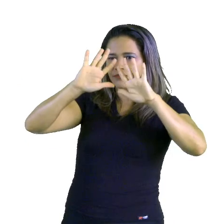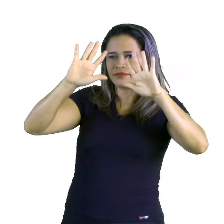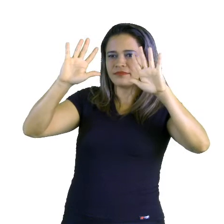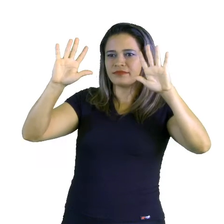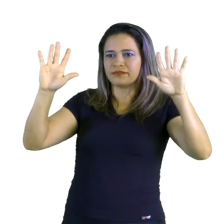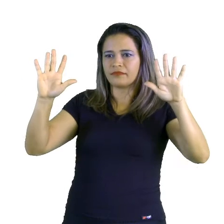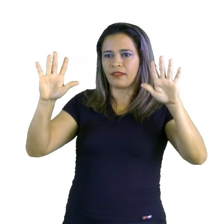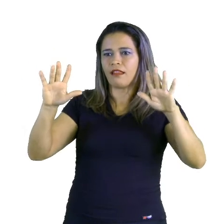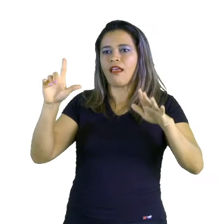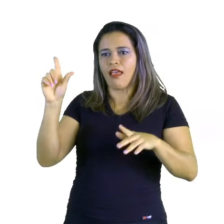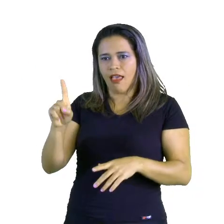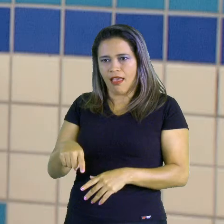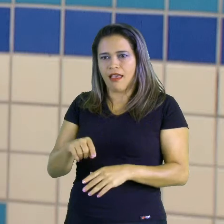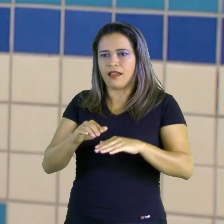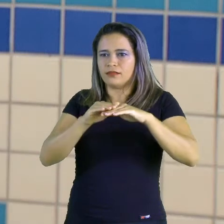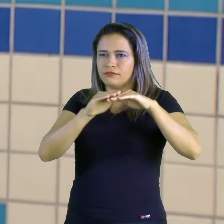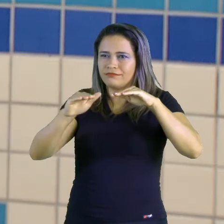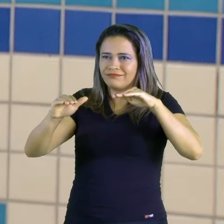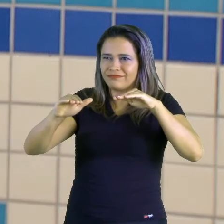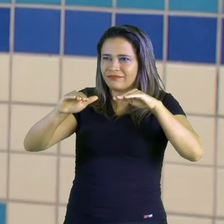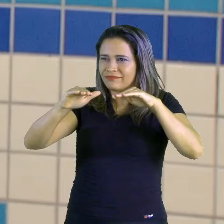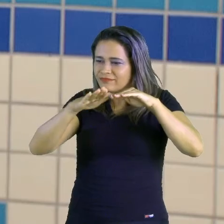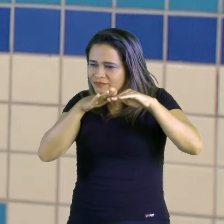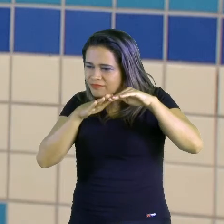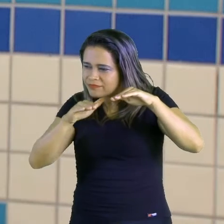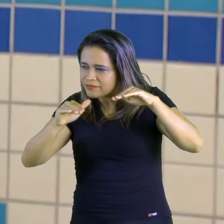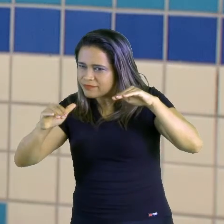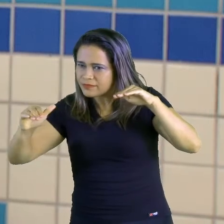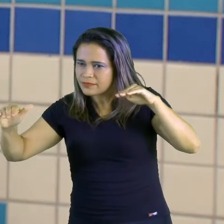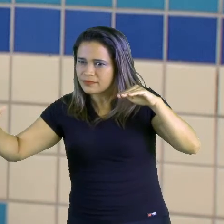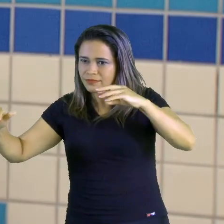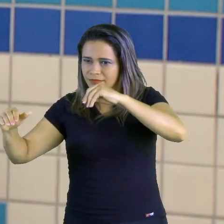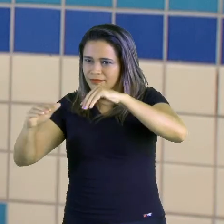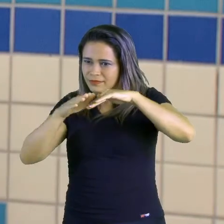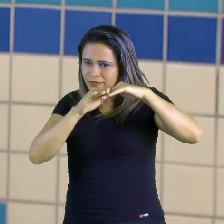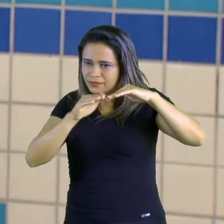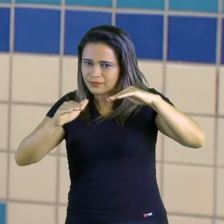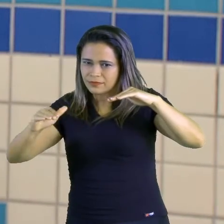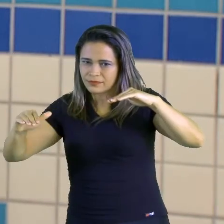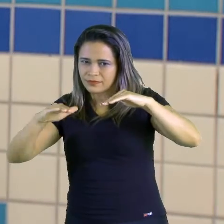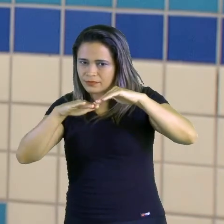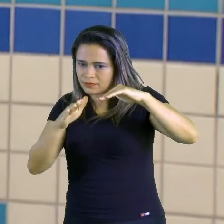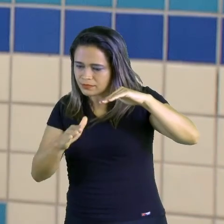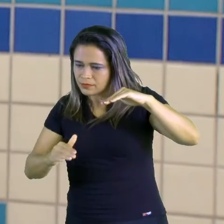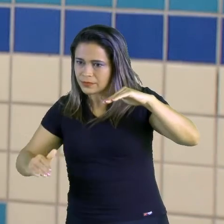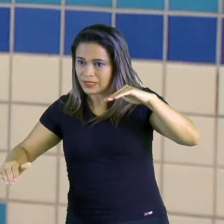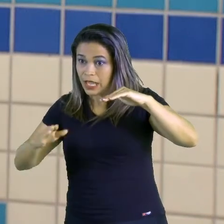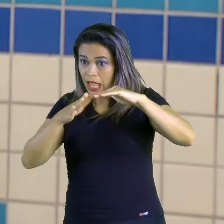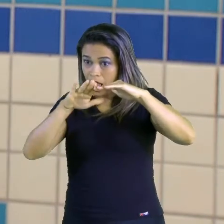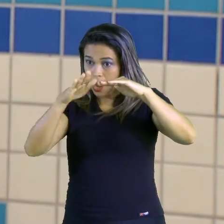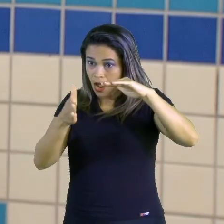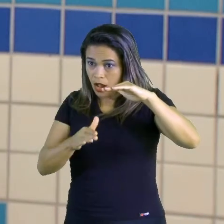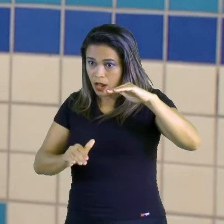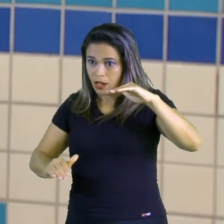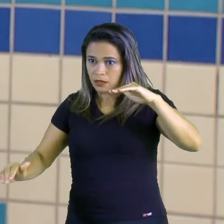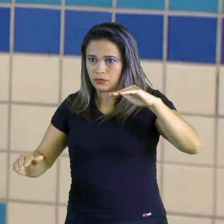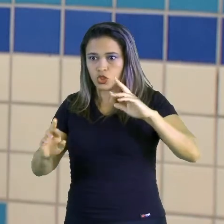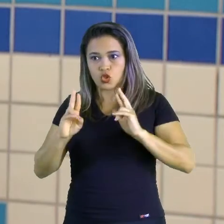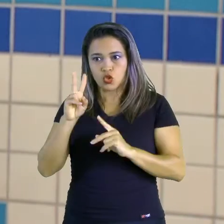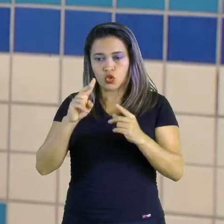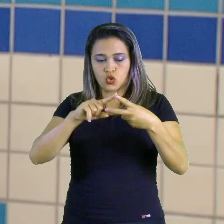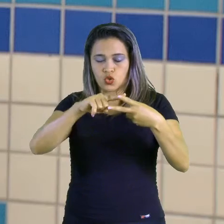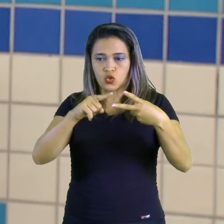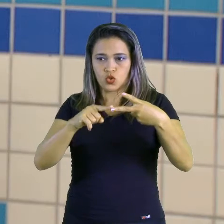áreas de planícies. A depressão, quando eu vou falar de depressão, tenho que lembrar que existem dois tipos de depressões diferentes.